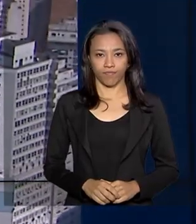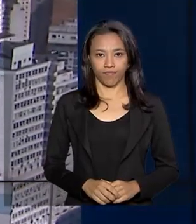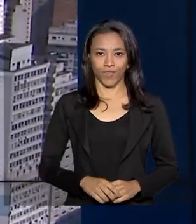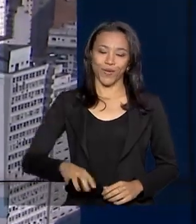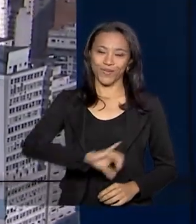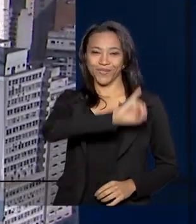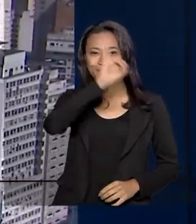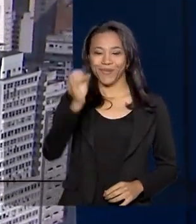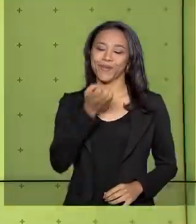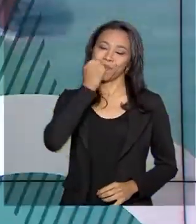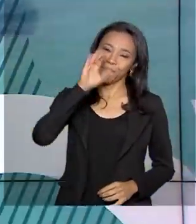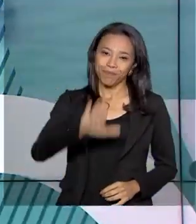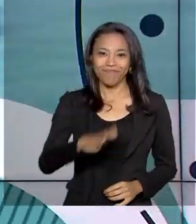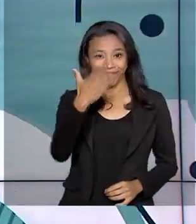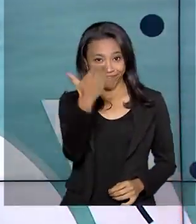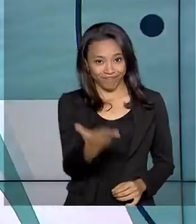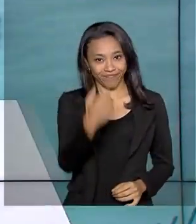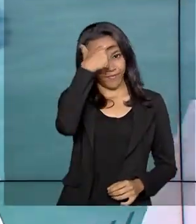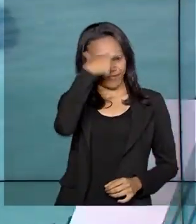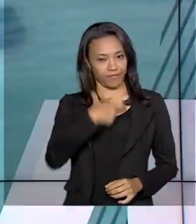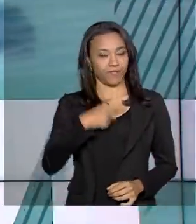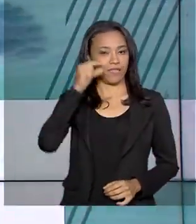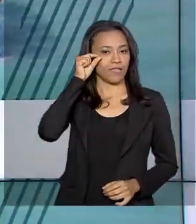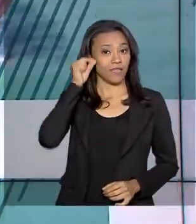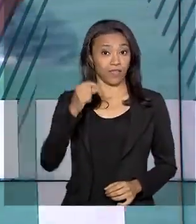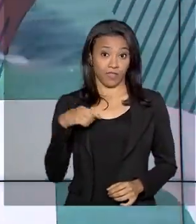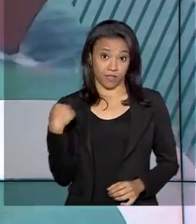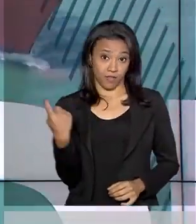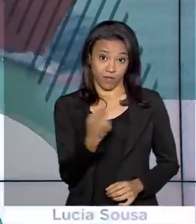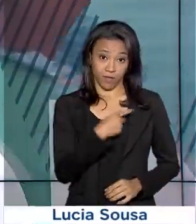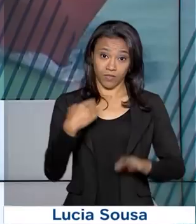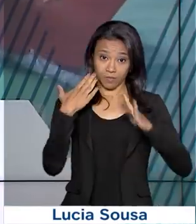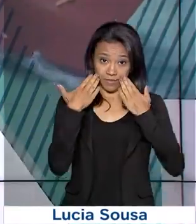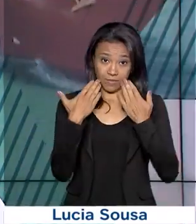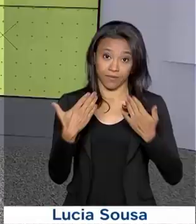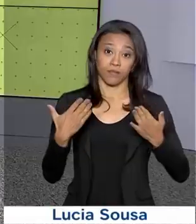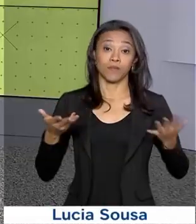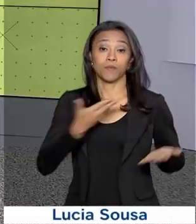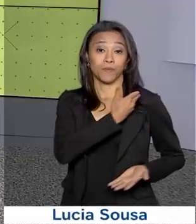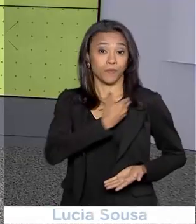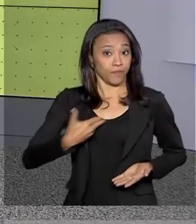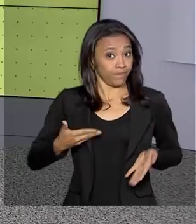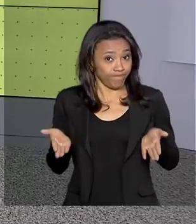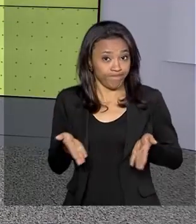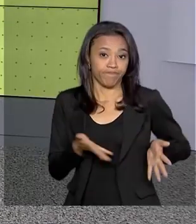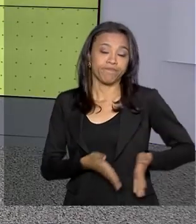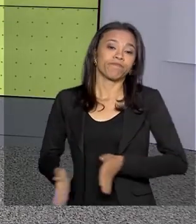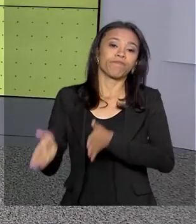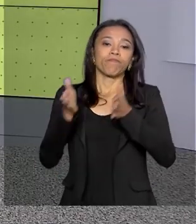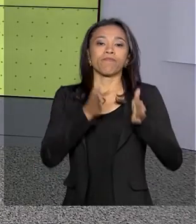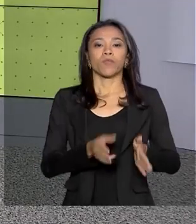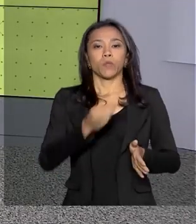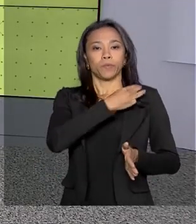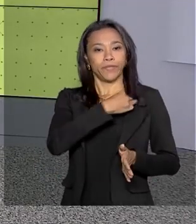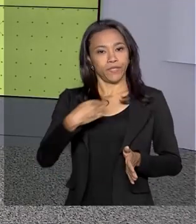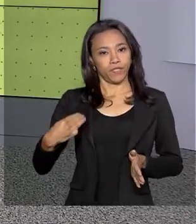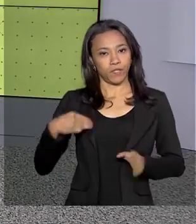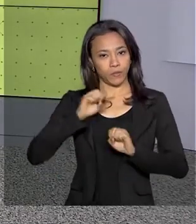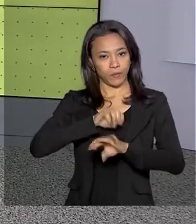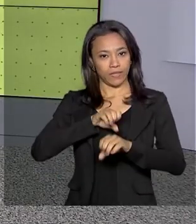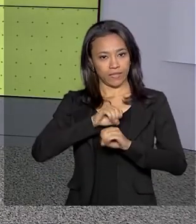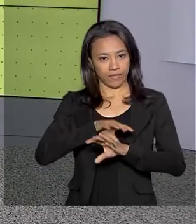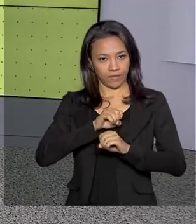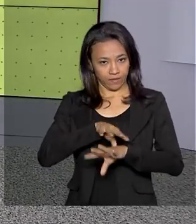Olá, boa tarde para você. Eu sou Roberto Camargo e estamos no ar com o governo agora. O ministro da Educação, Abraham